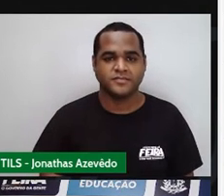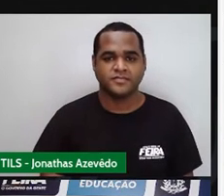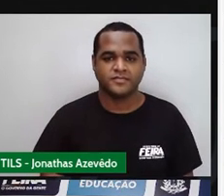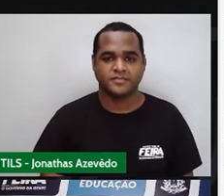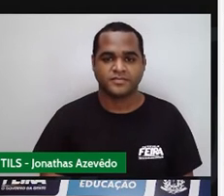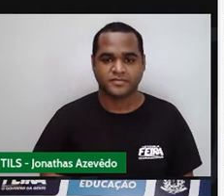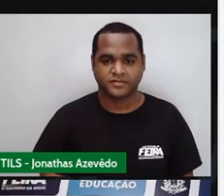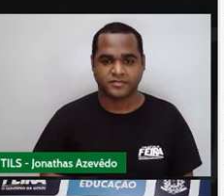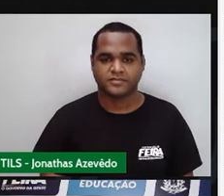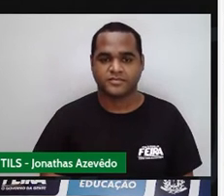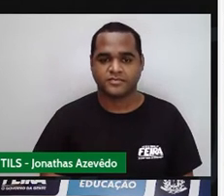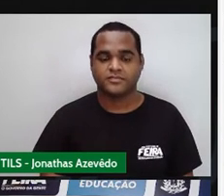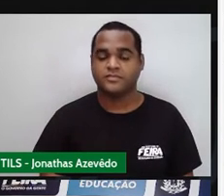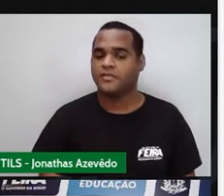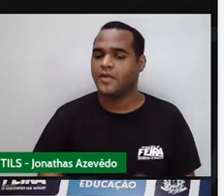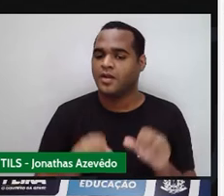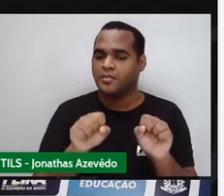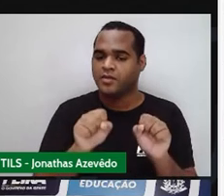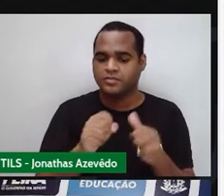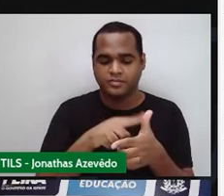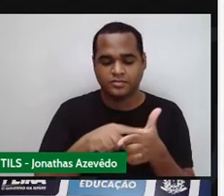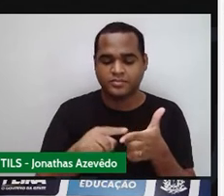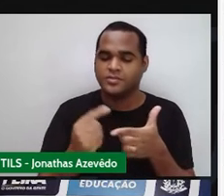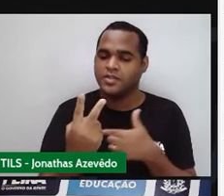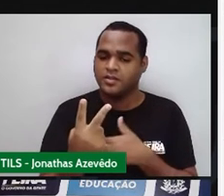Isso dividido por 2.